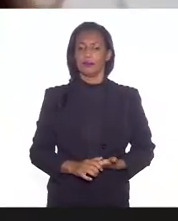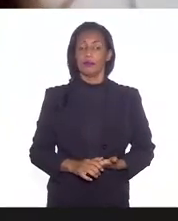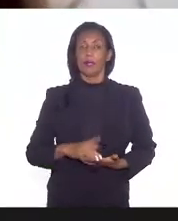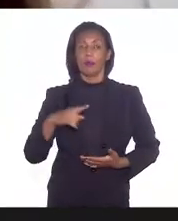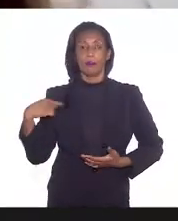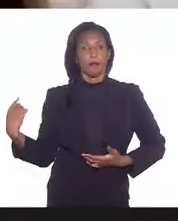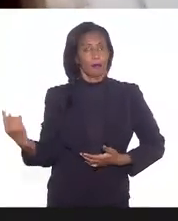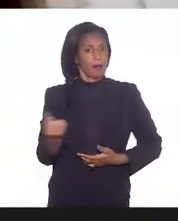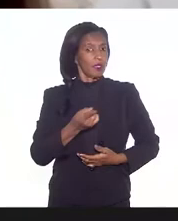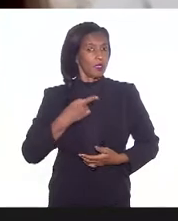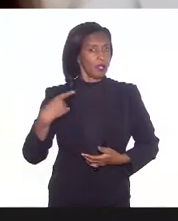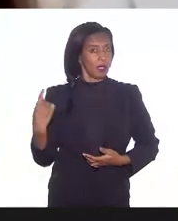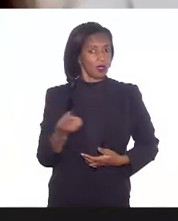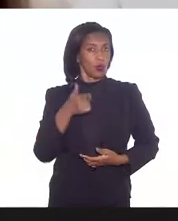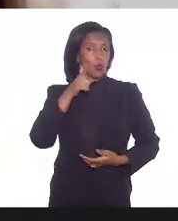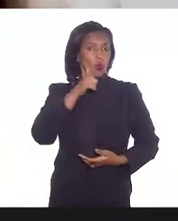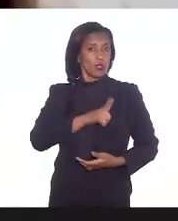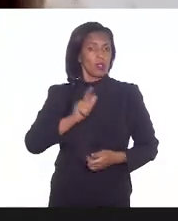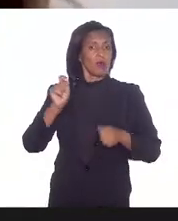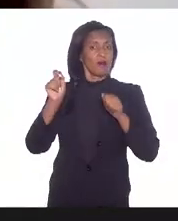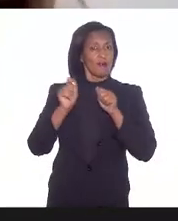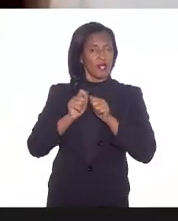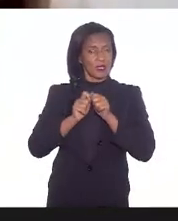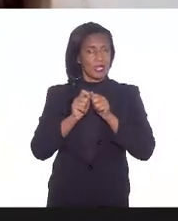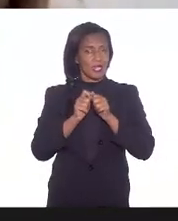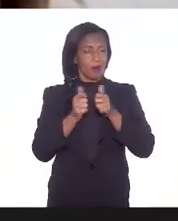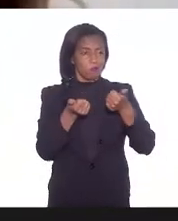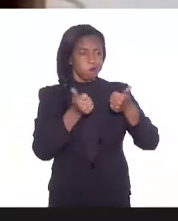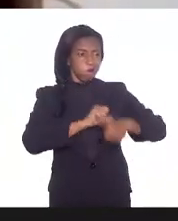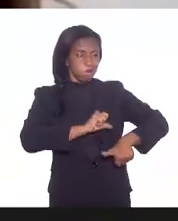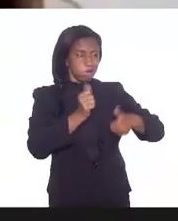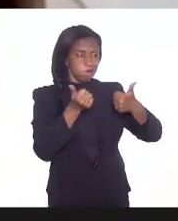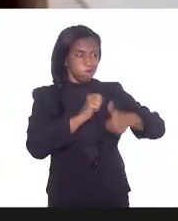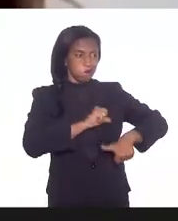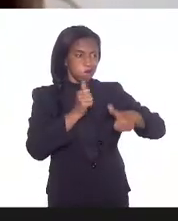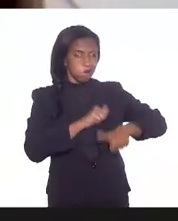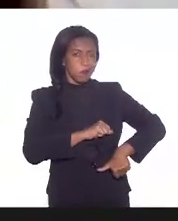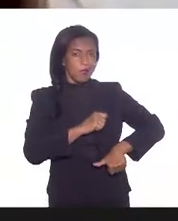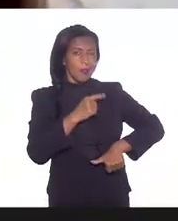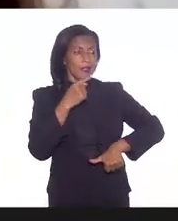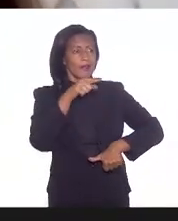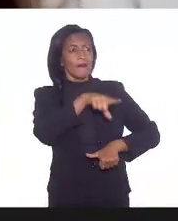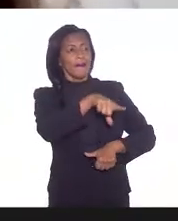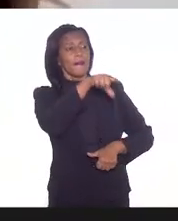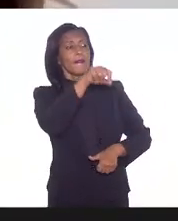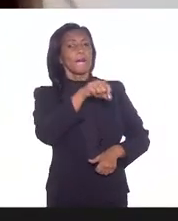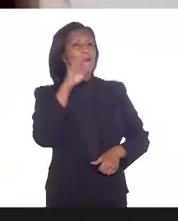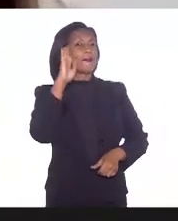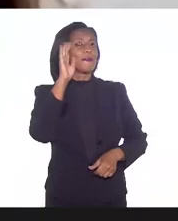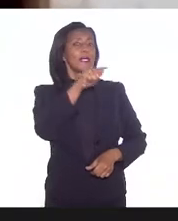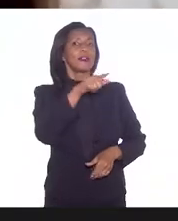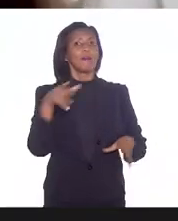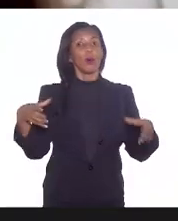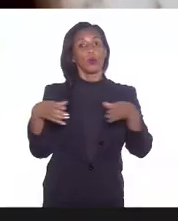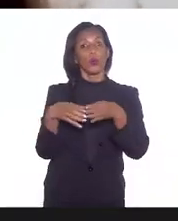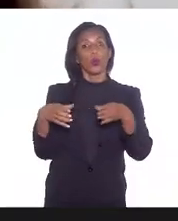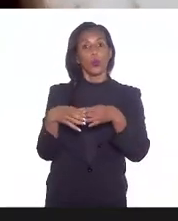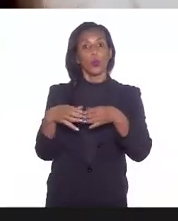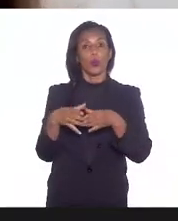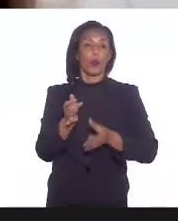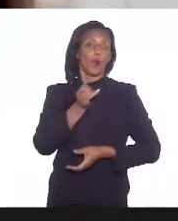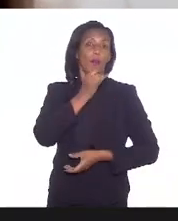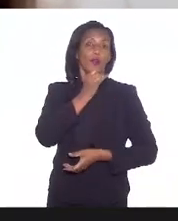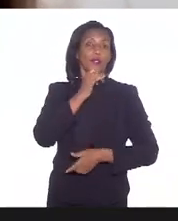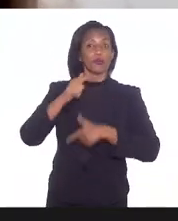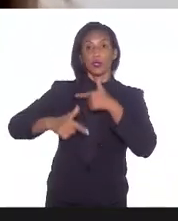que a gente consiga fazer um diagnóstico situacional e identificar prioridades entre os grupos, por exemplo,